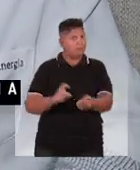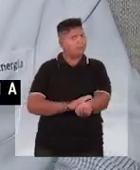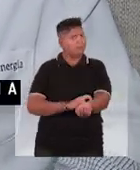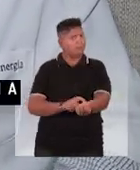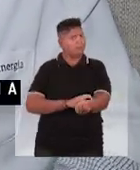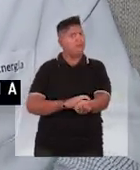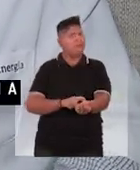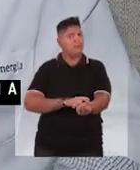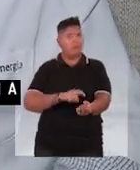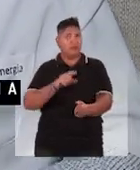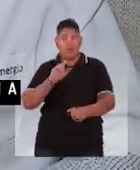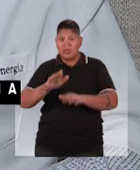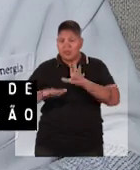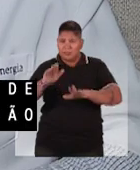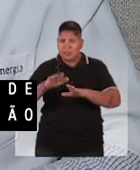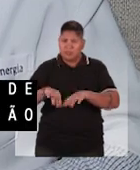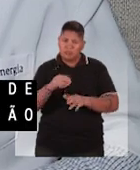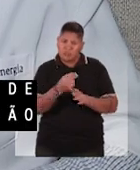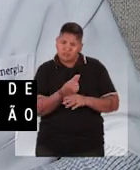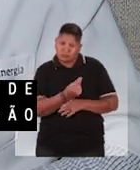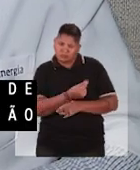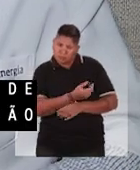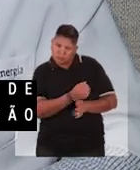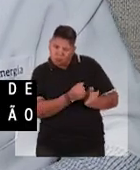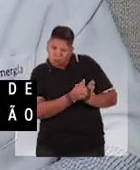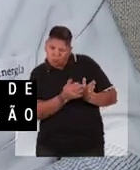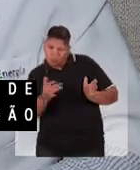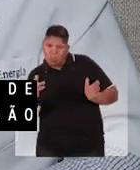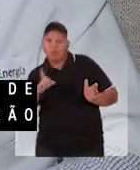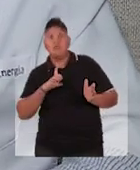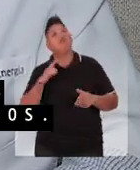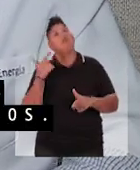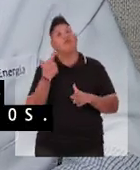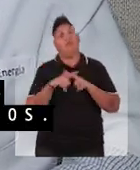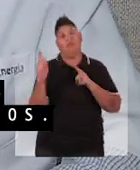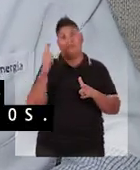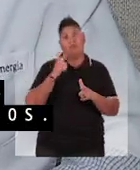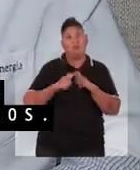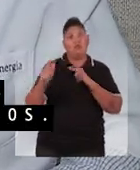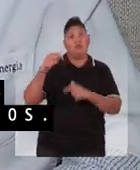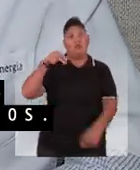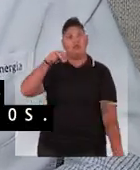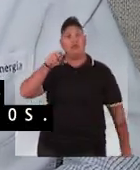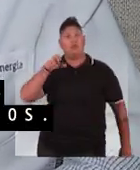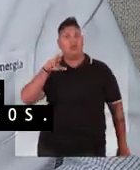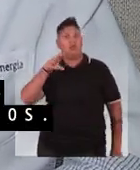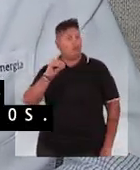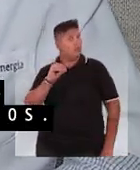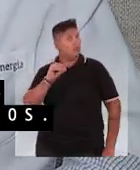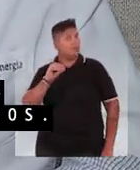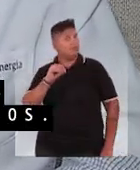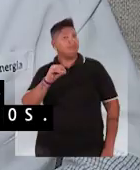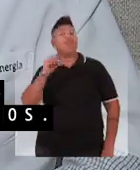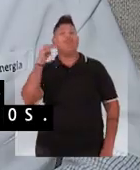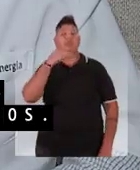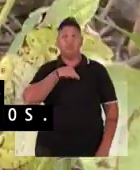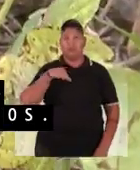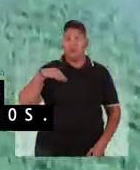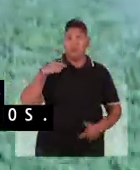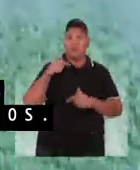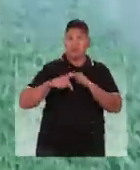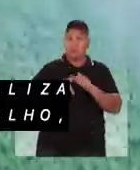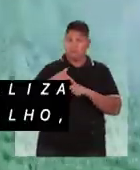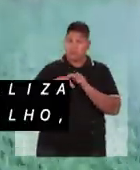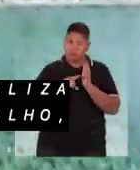a ver o sistema nervoso central. Dependendo do grau de exposição e a duração dessa exposição, há problemas neurológicos.